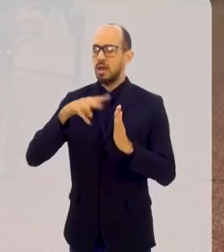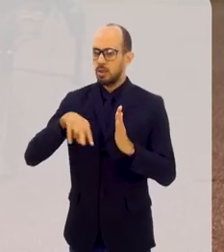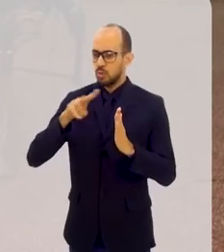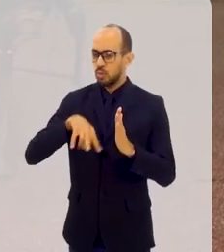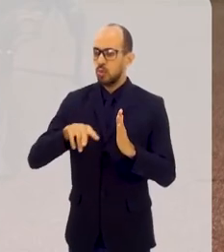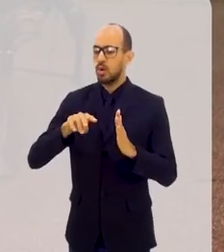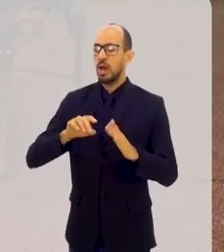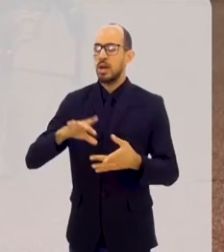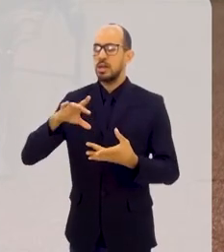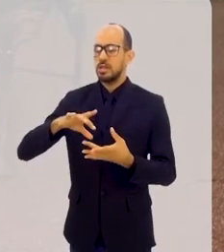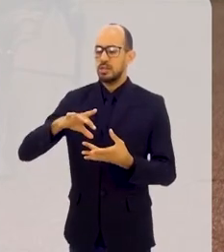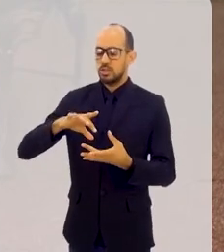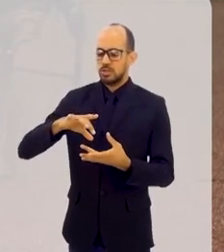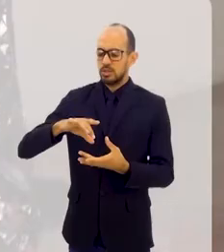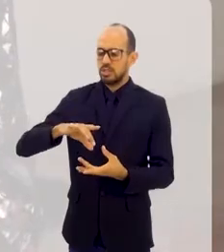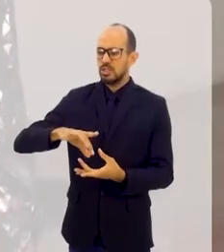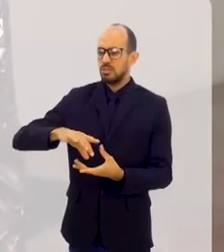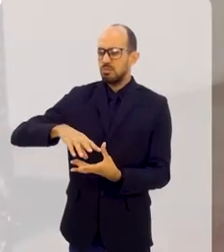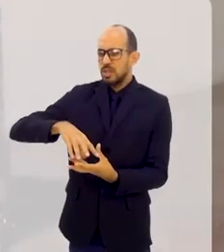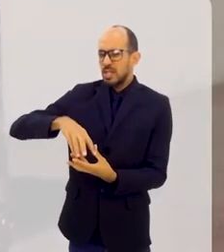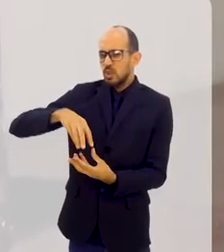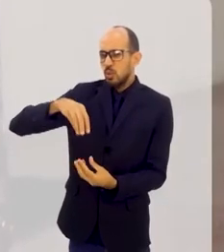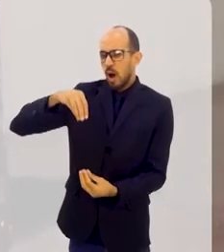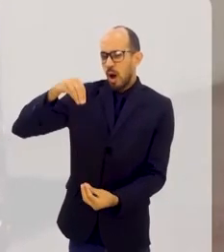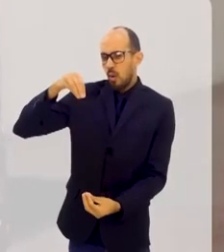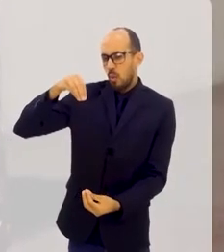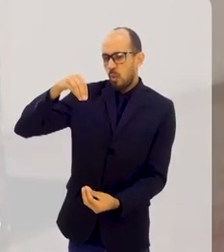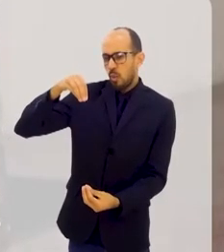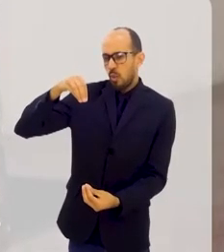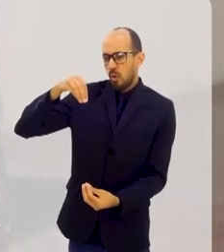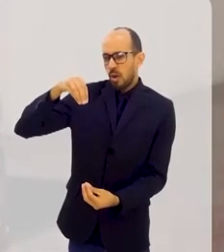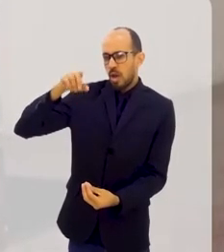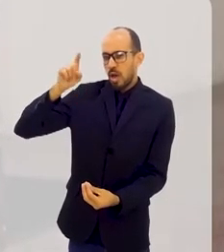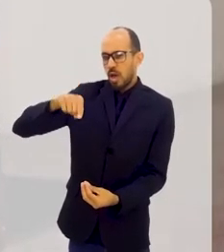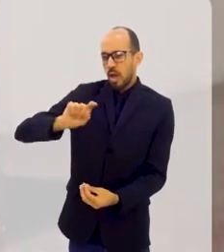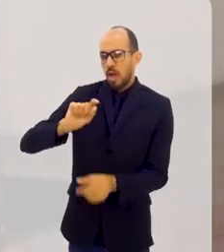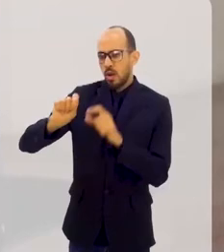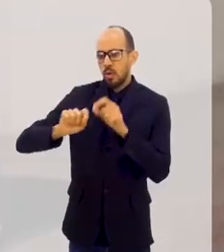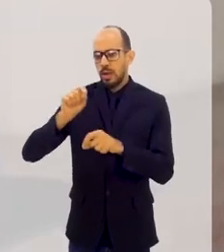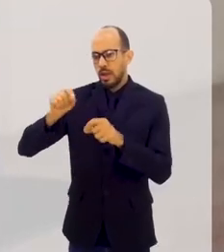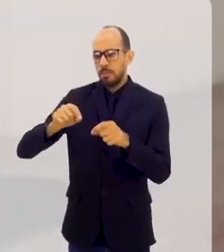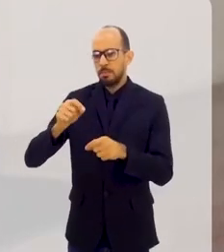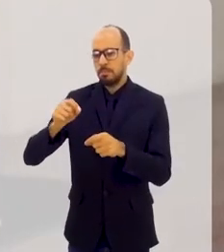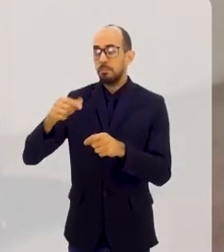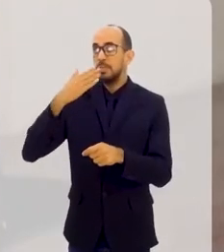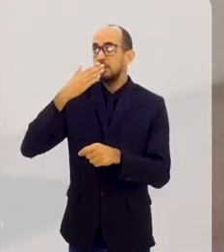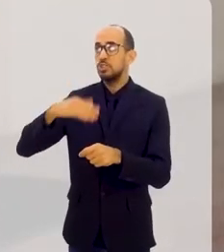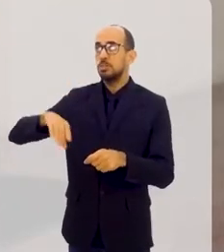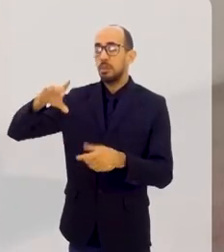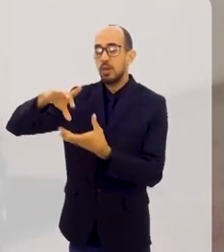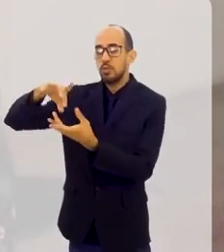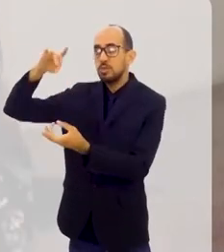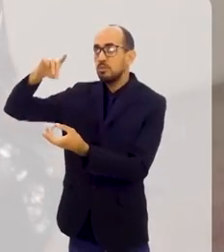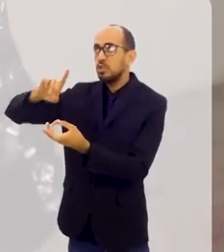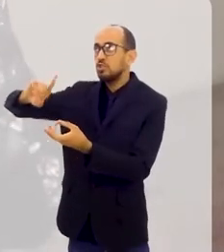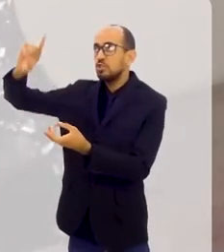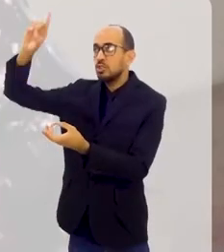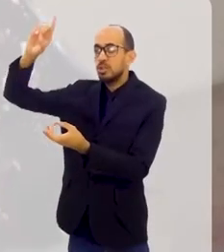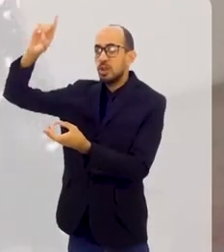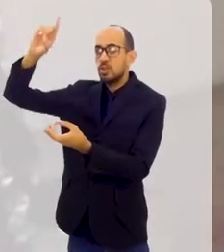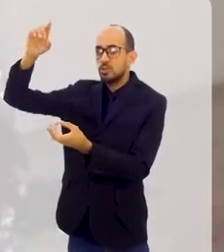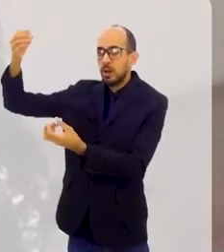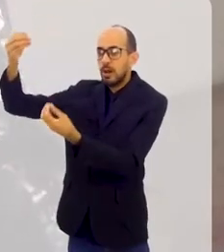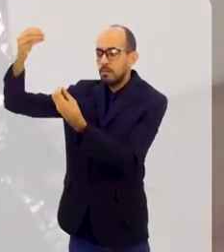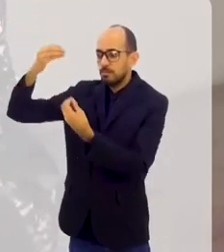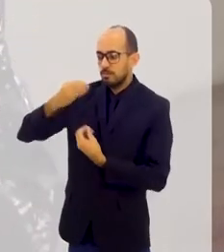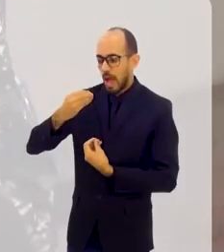uma leitura espiritual. Então, quando eu vou ler, eu peço para que esse Deus me interprete, me faça enxergar. Se eu